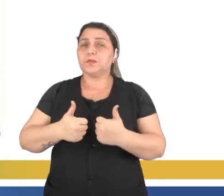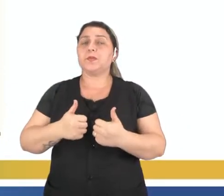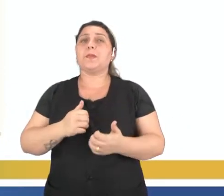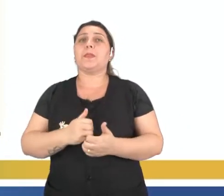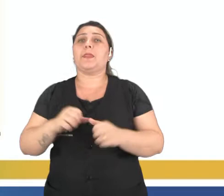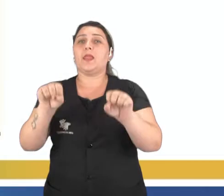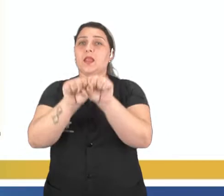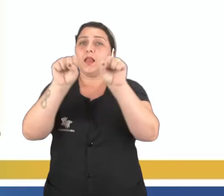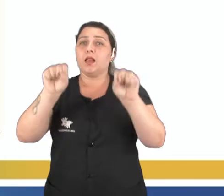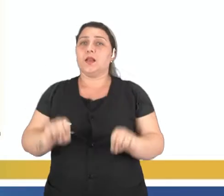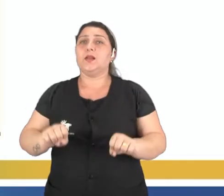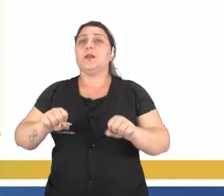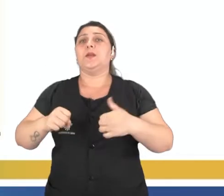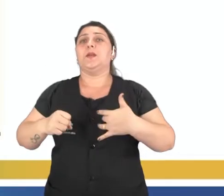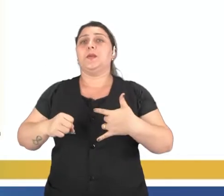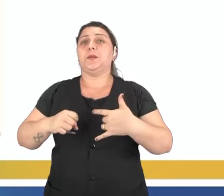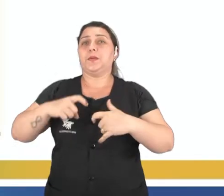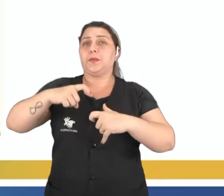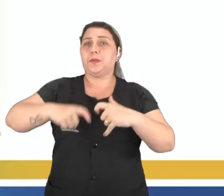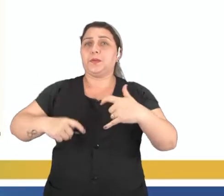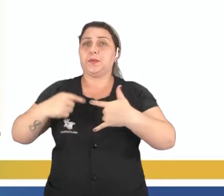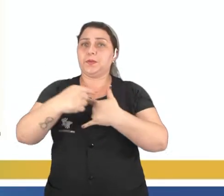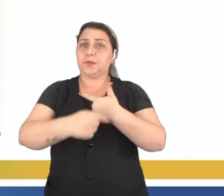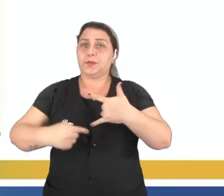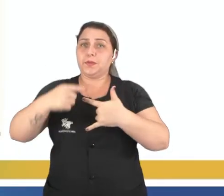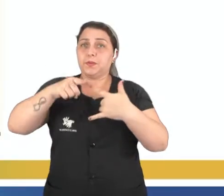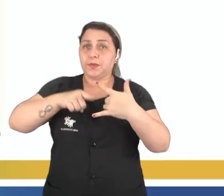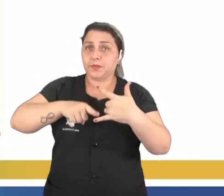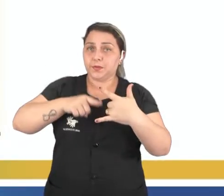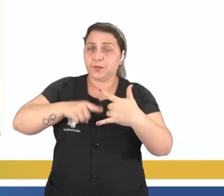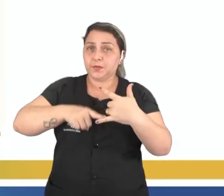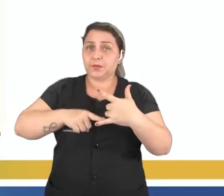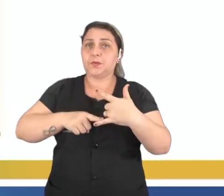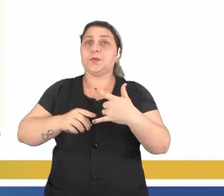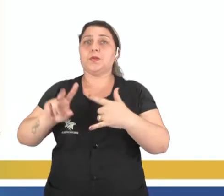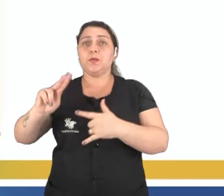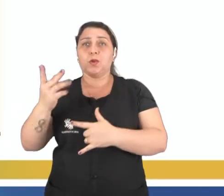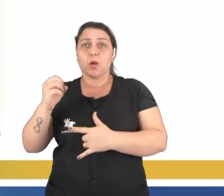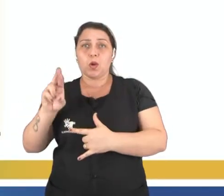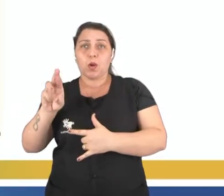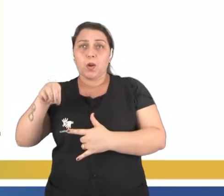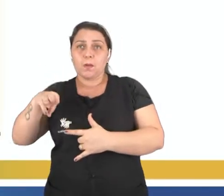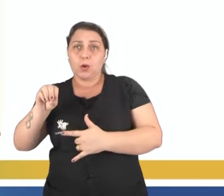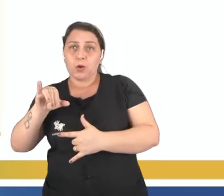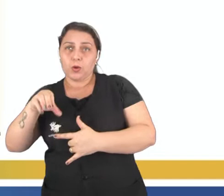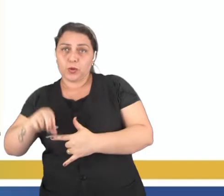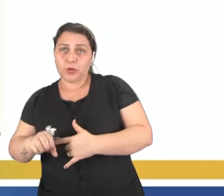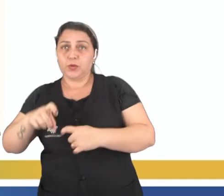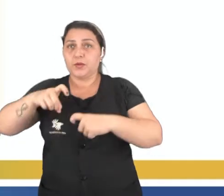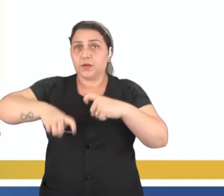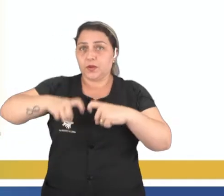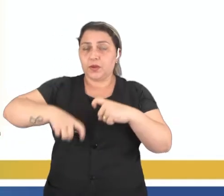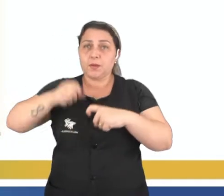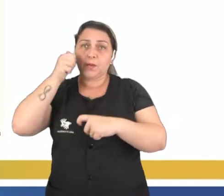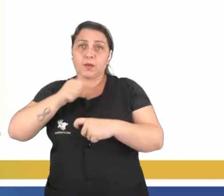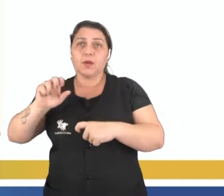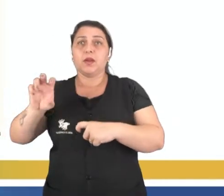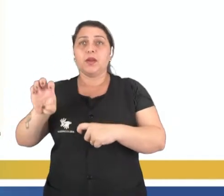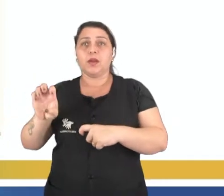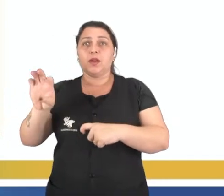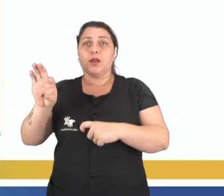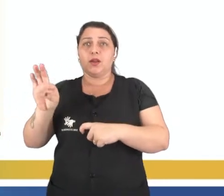o sistema reprodutor feminino, ele vai ser responsável pela produção dos hormônios sexuais. No caso da mulher, nós temos o